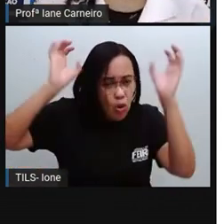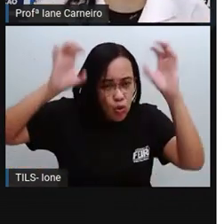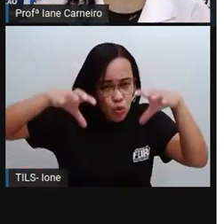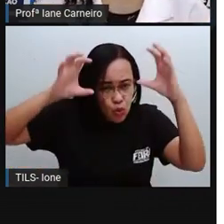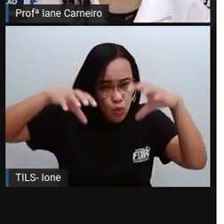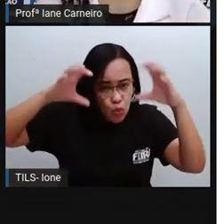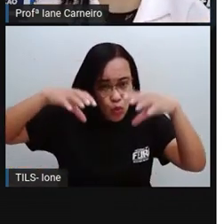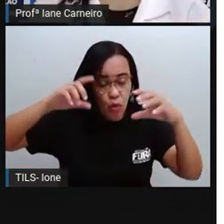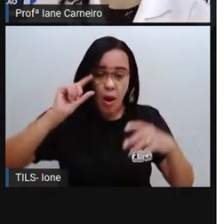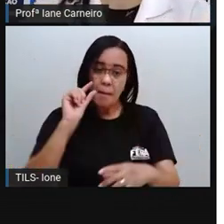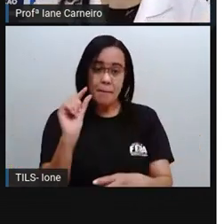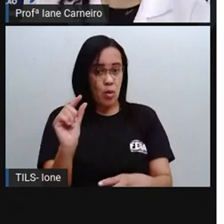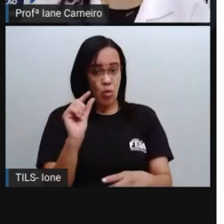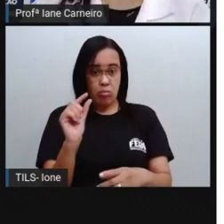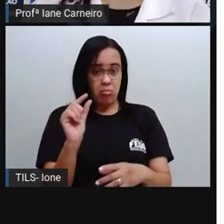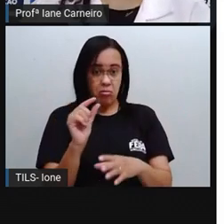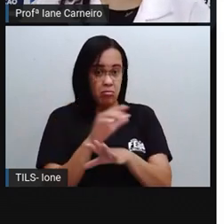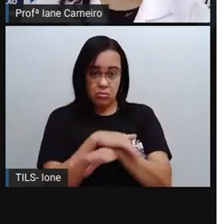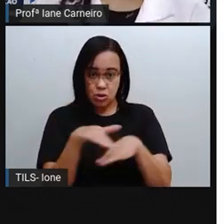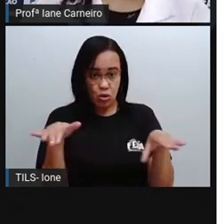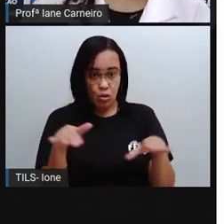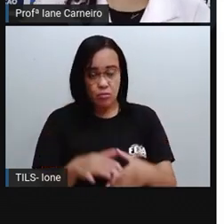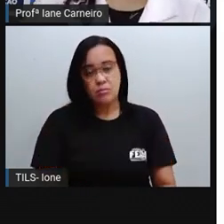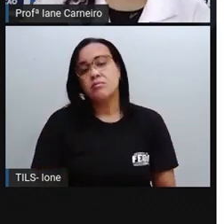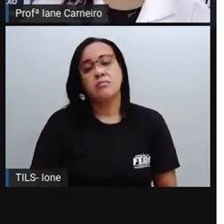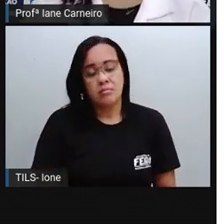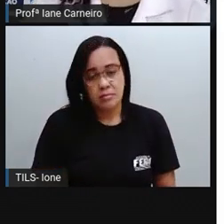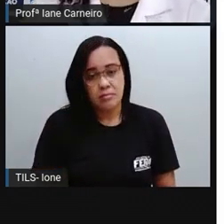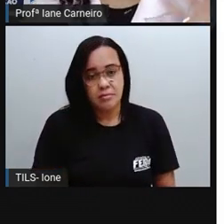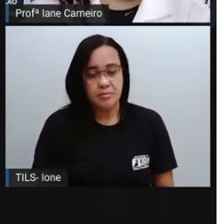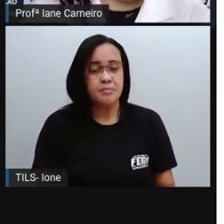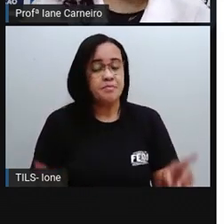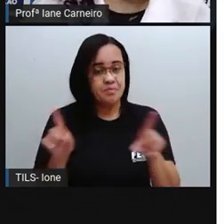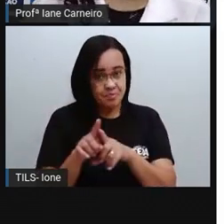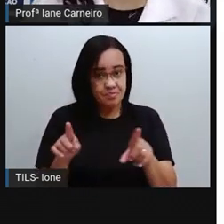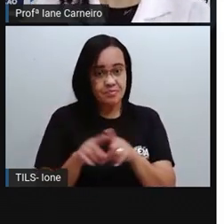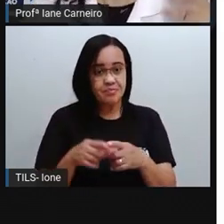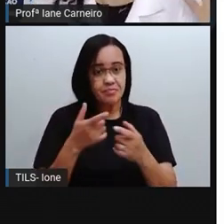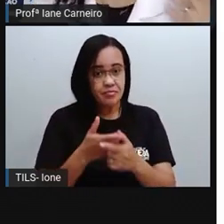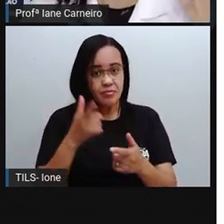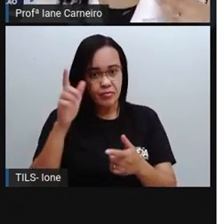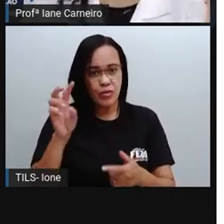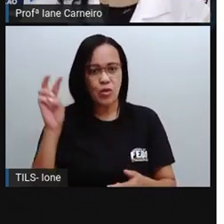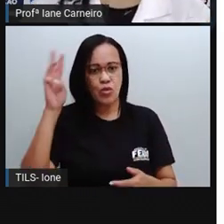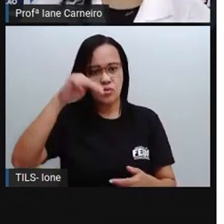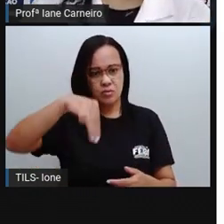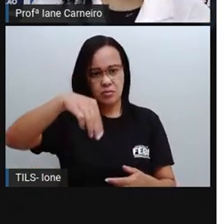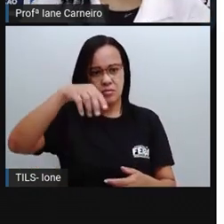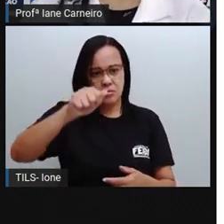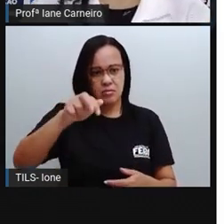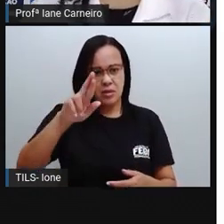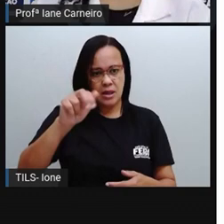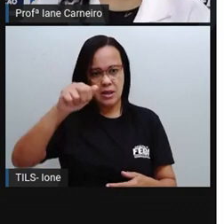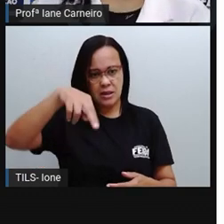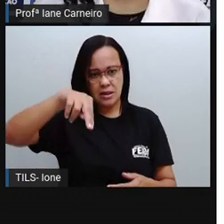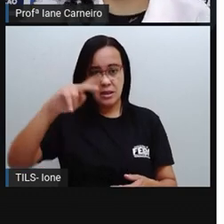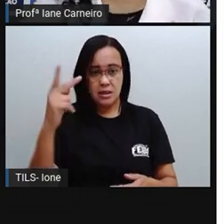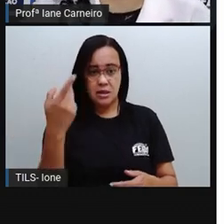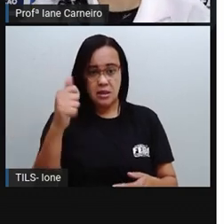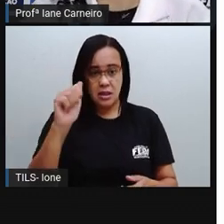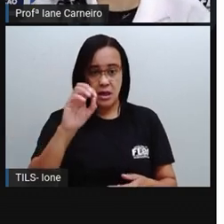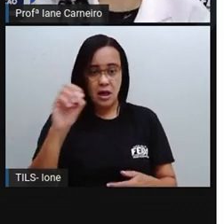lá, né? Nesse lugar. Aqui tem o Maranhão, né? Com o Boi Bumbá, que é uma festa muito típica lá dos